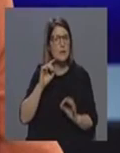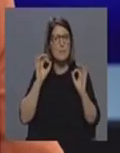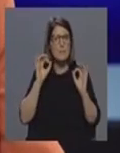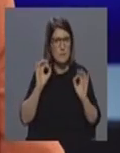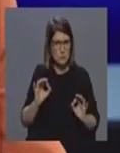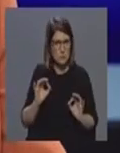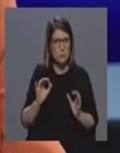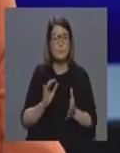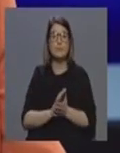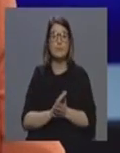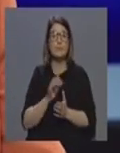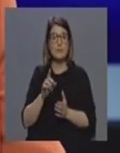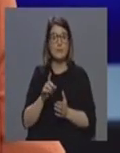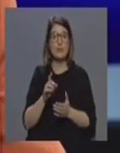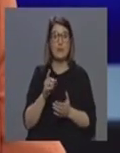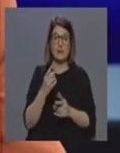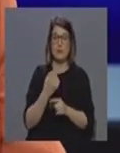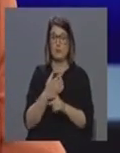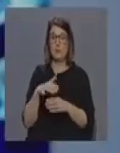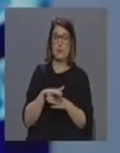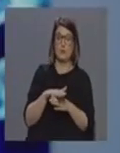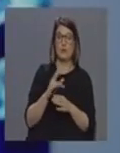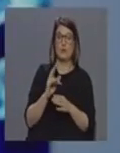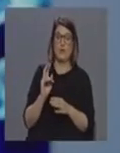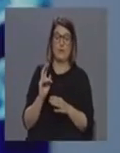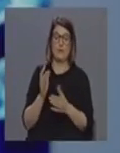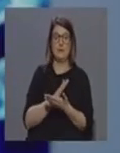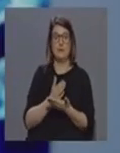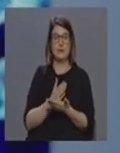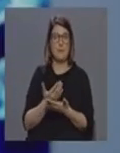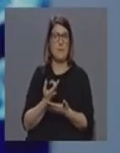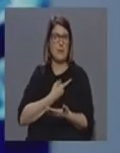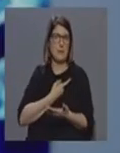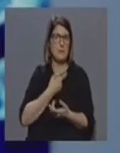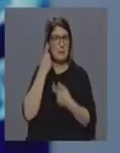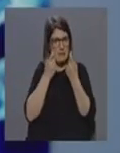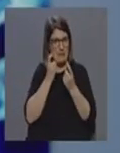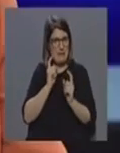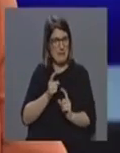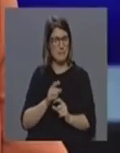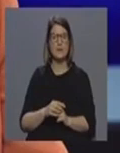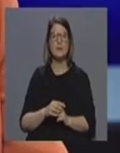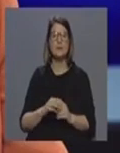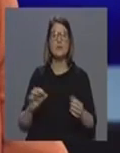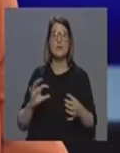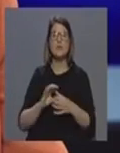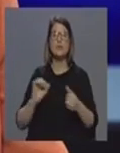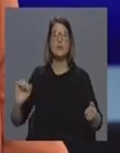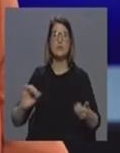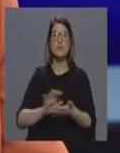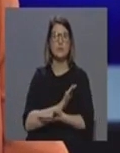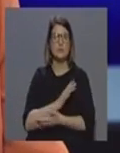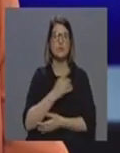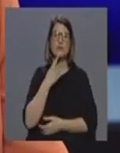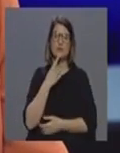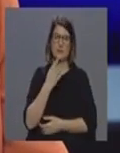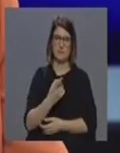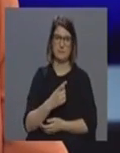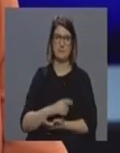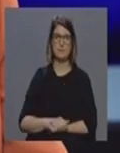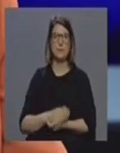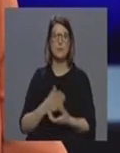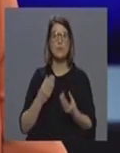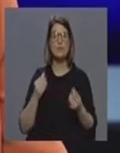E, portanto, acho que é nessa dualidade que temos realmente que nos integrar. Por outro lado, em termos de notícias, e também gostava de realçar aqui, muita